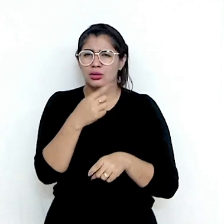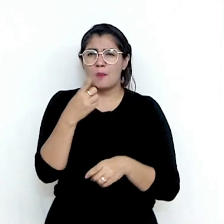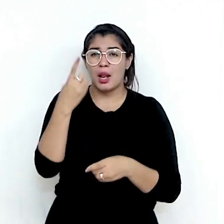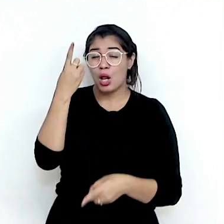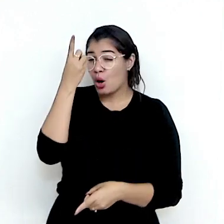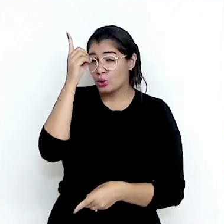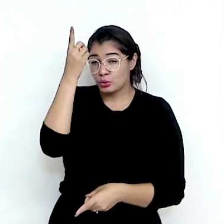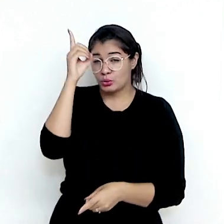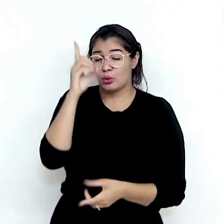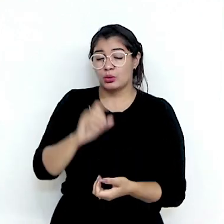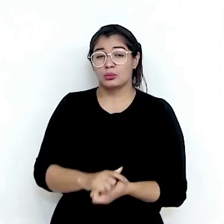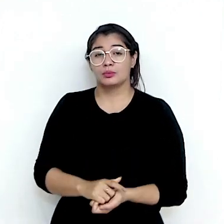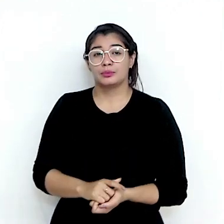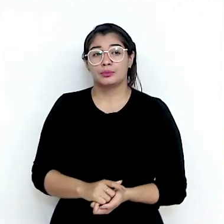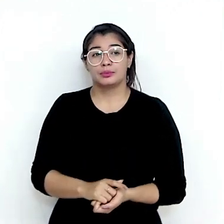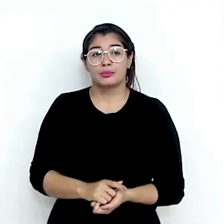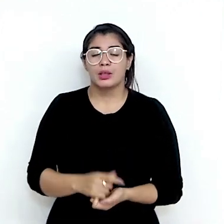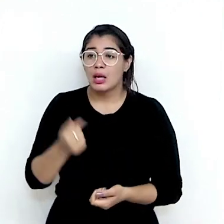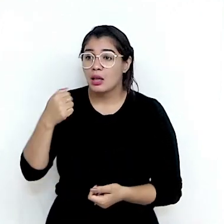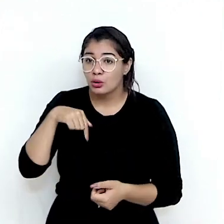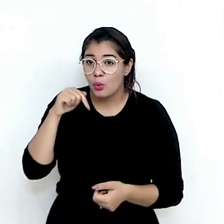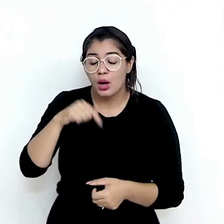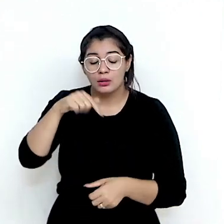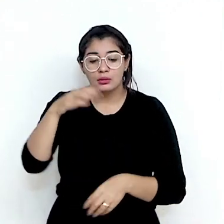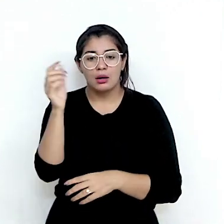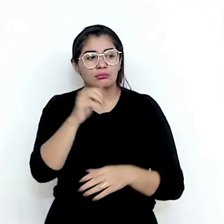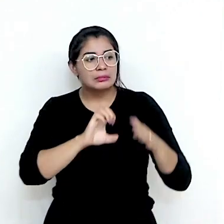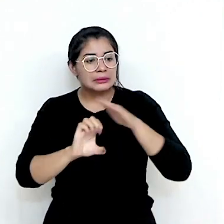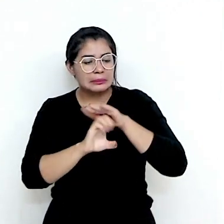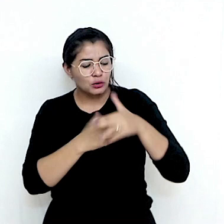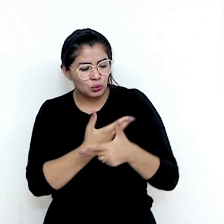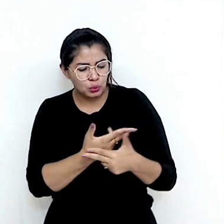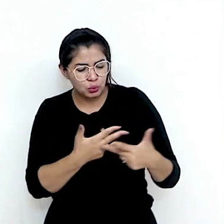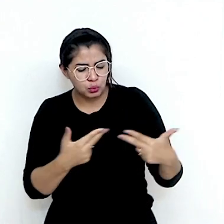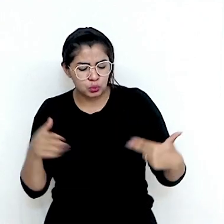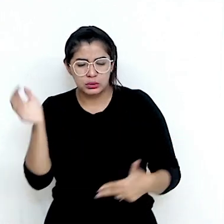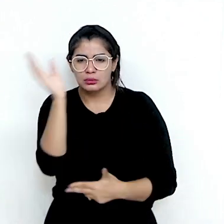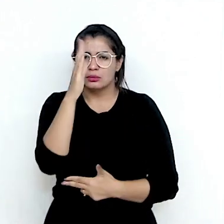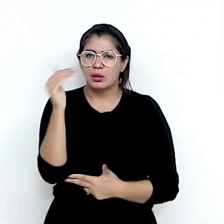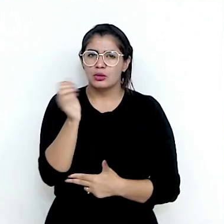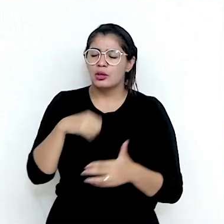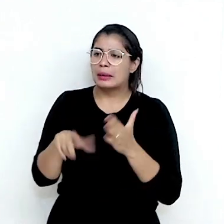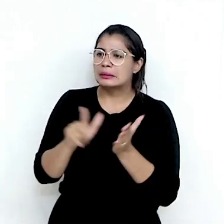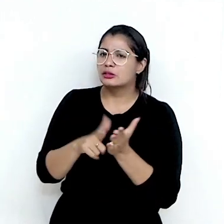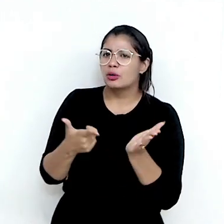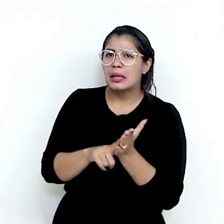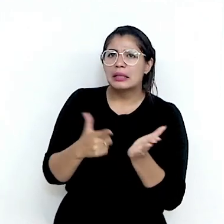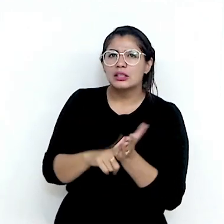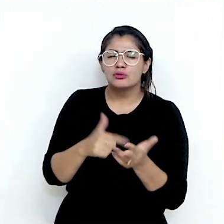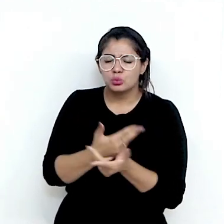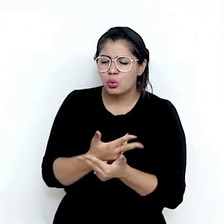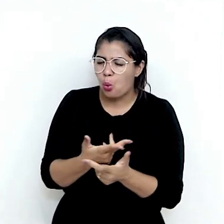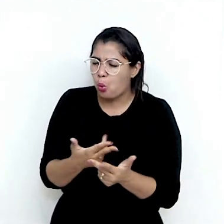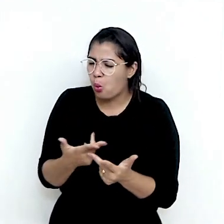As empresas do Chile que atuam no Brasil são as empresas das mais diversas, temos empresas de papel, celulose,